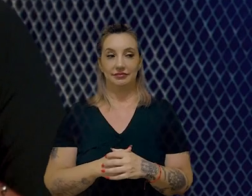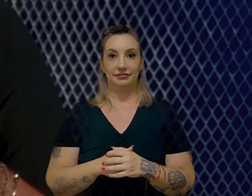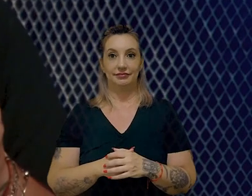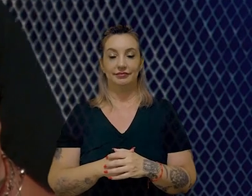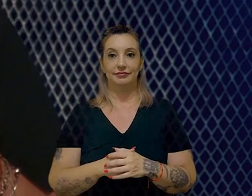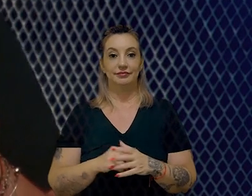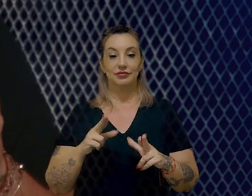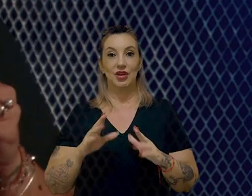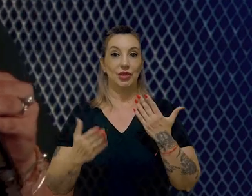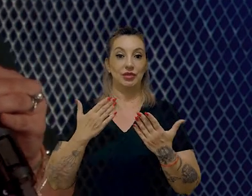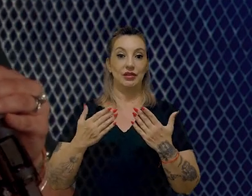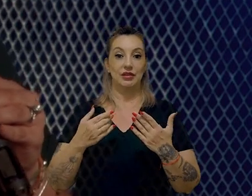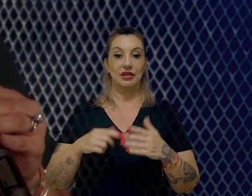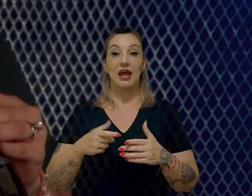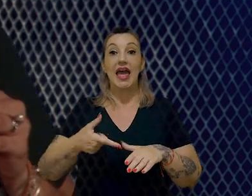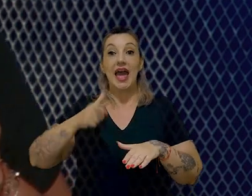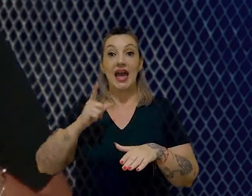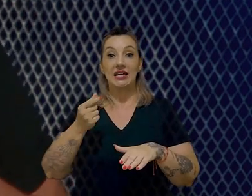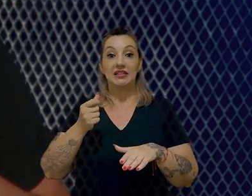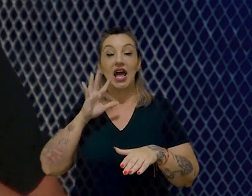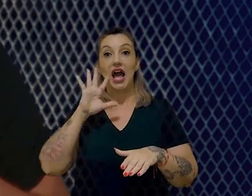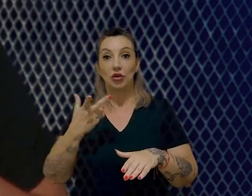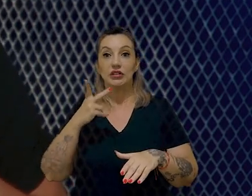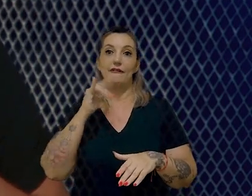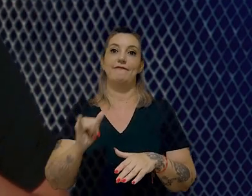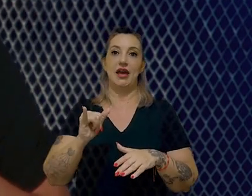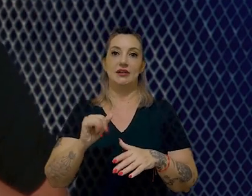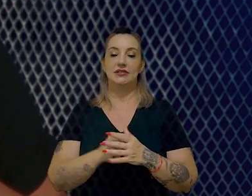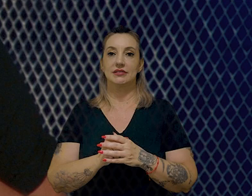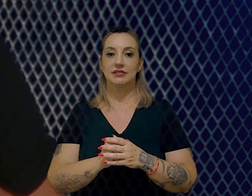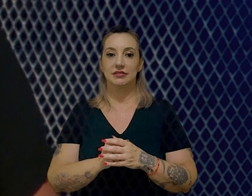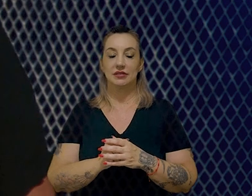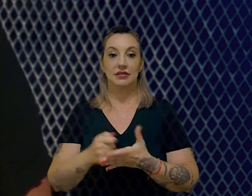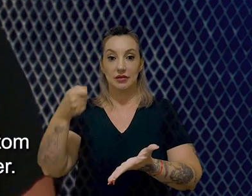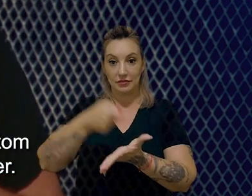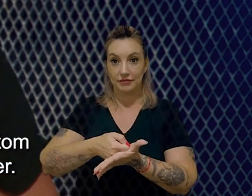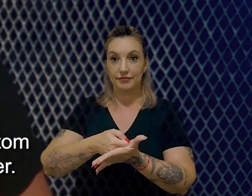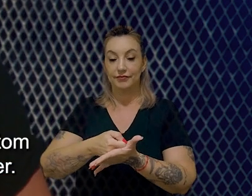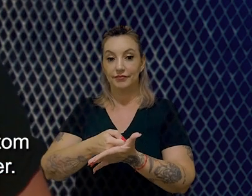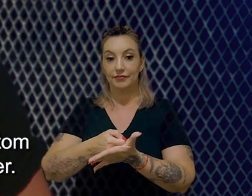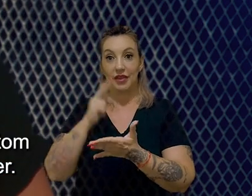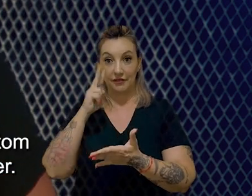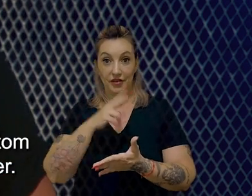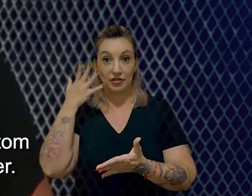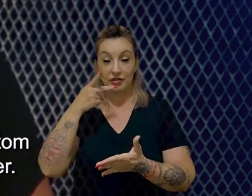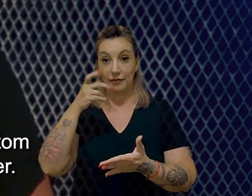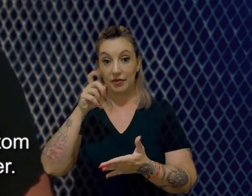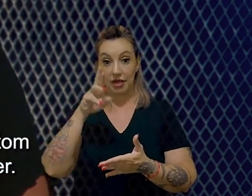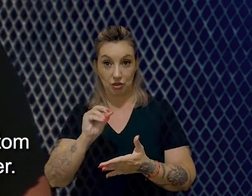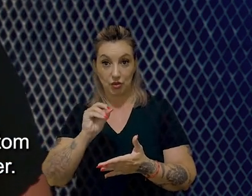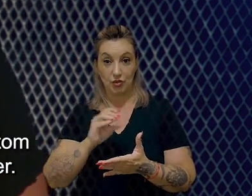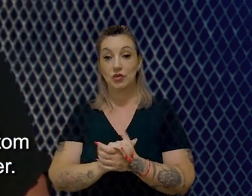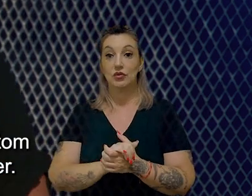Então, não é externalidade, é pré-financeiro, porque vai virar financeiro. E vai vir para o bottom line. Vídeo discurso do Pedro. Está no bottom